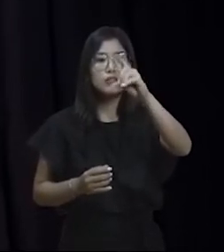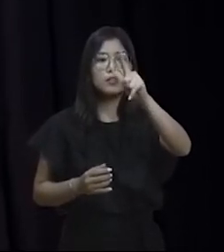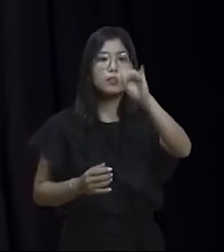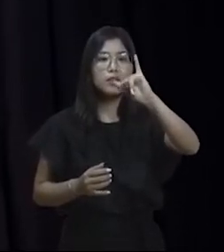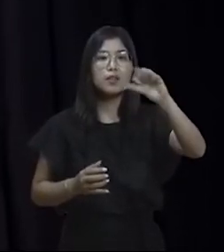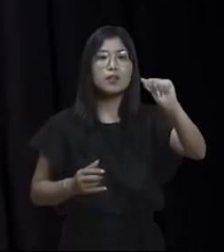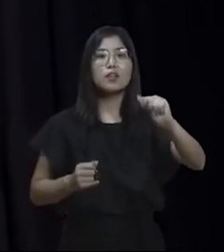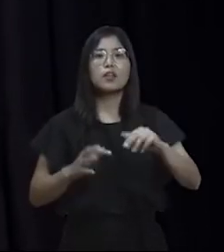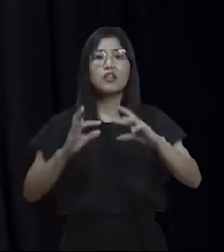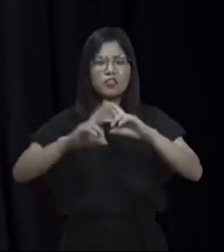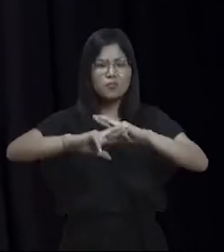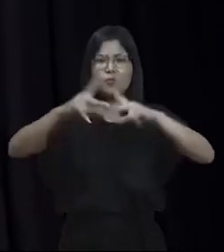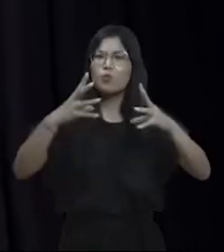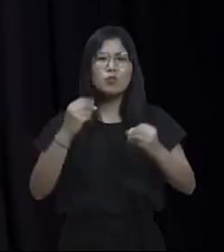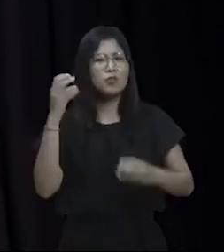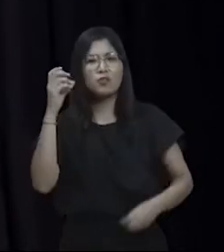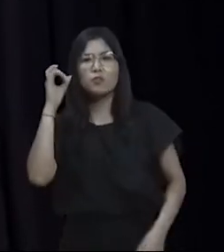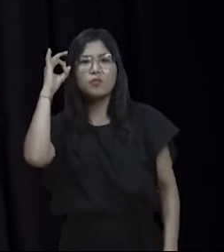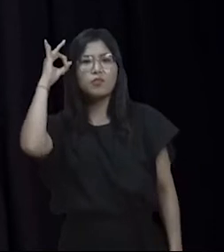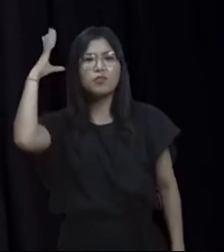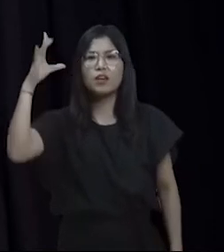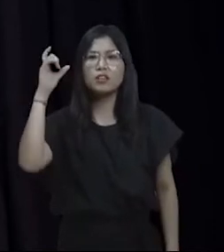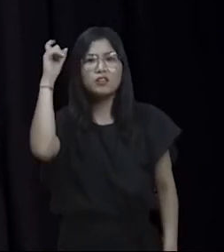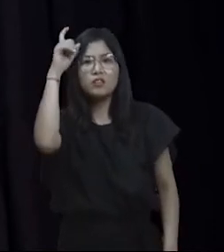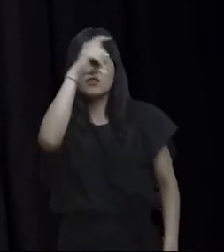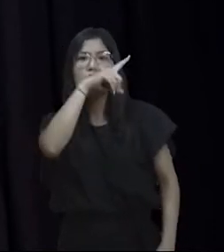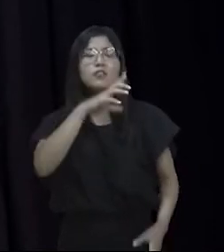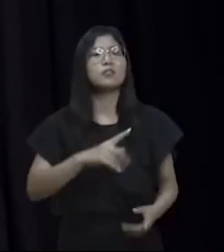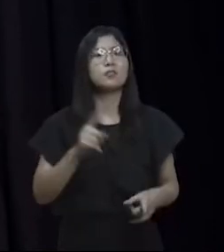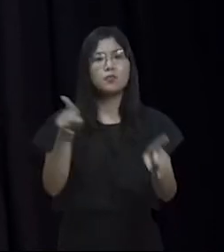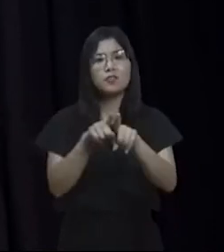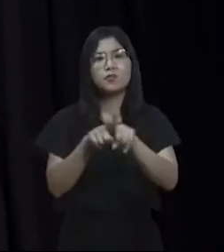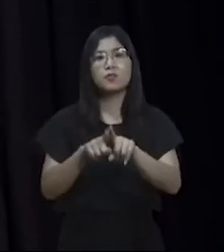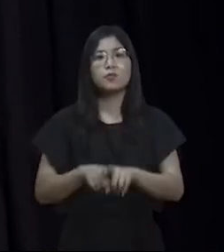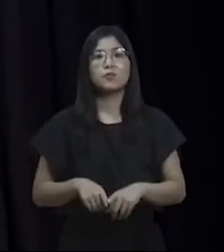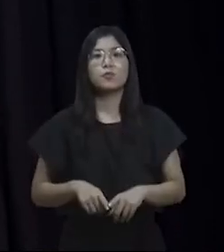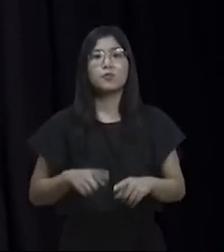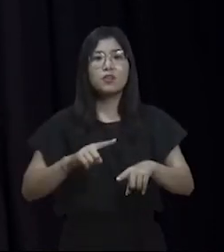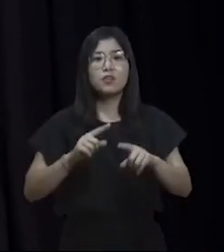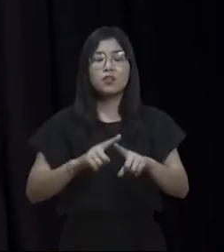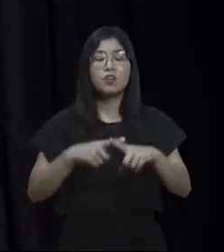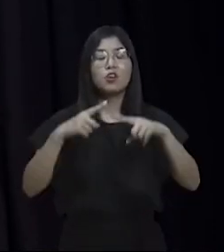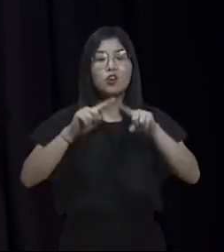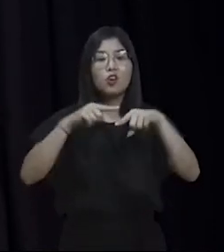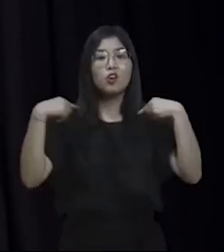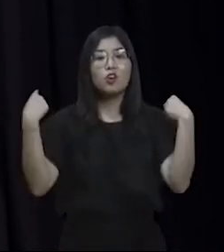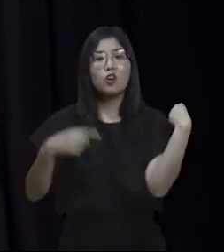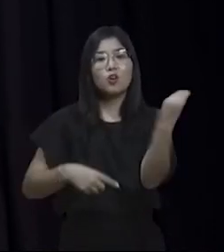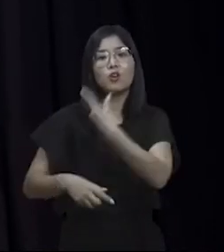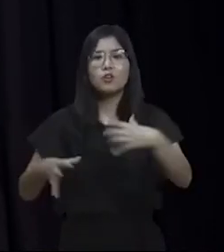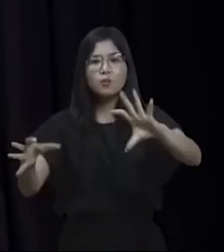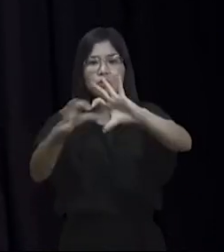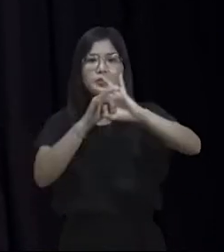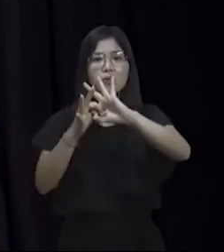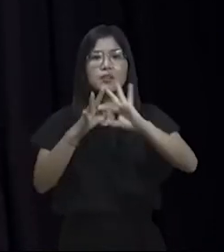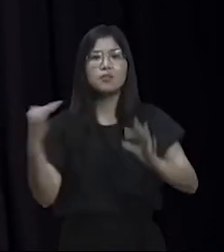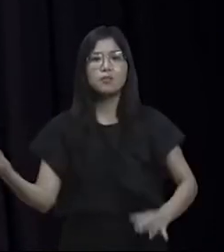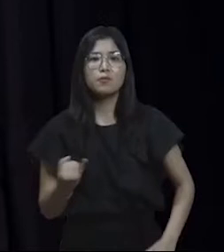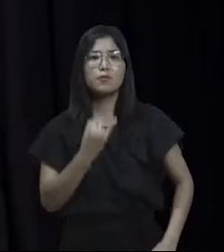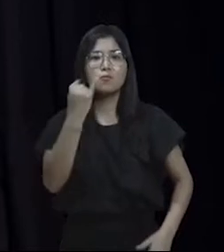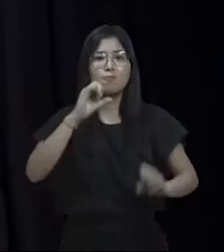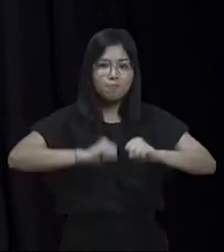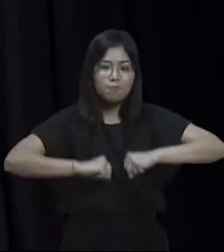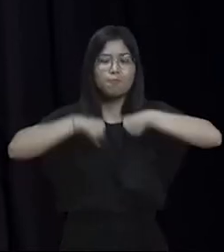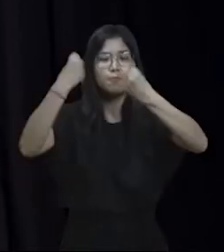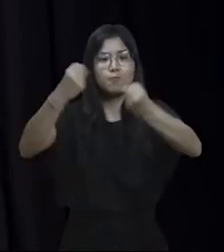Nada tão fácil. É muito fácil. Porque nós somos uníssonas, nós somos unidas naquilo que é mais importante, a defesa dos